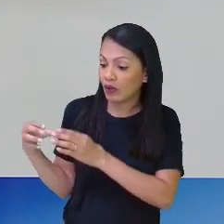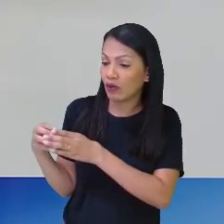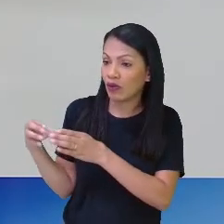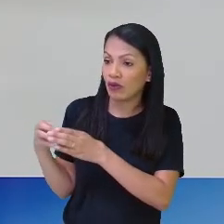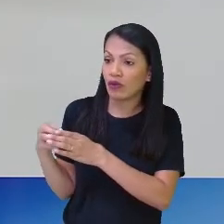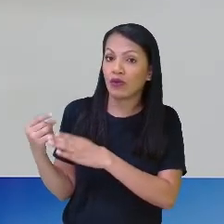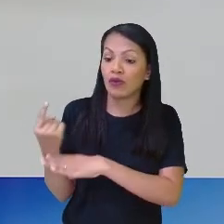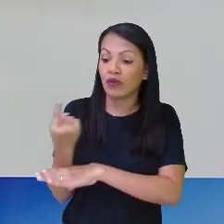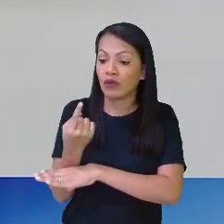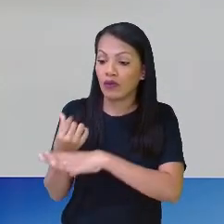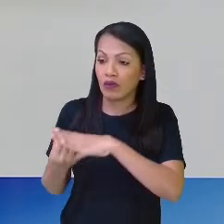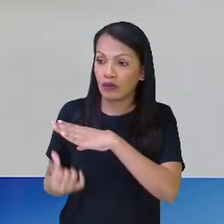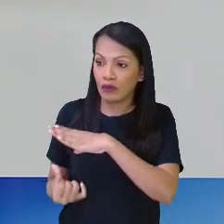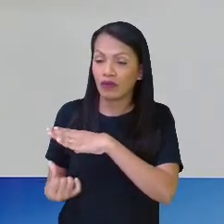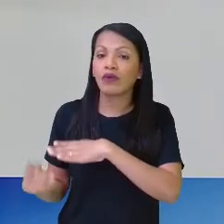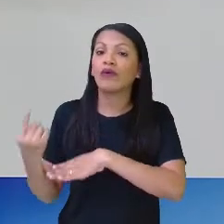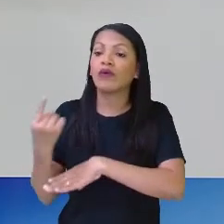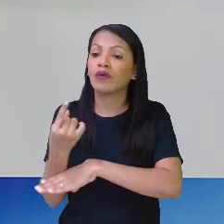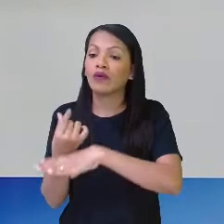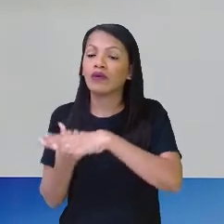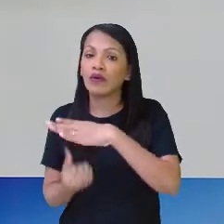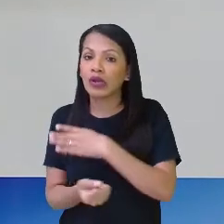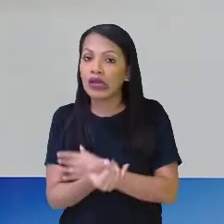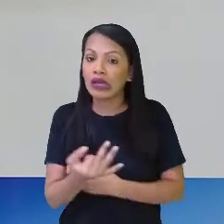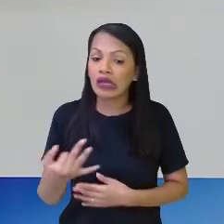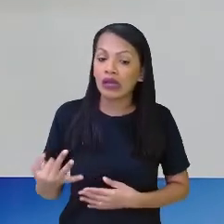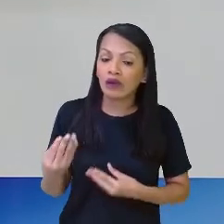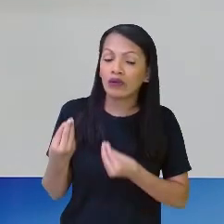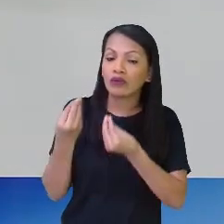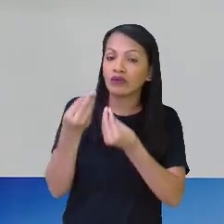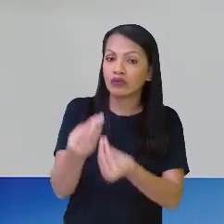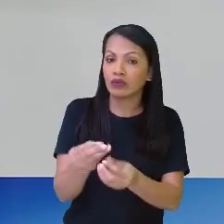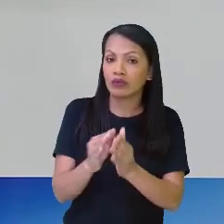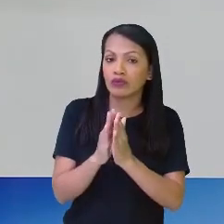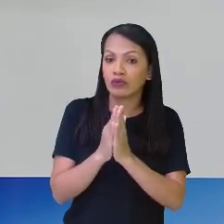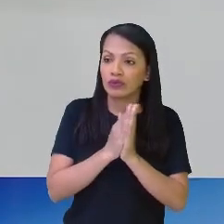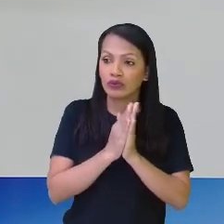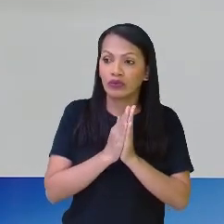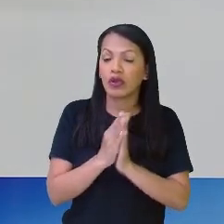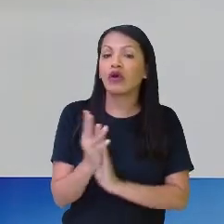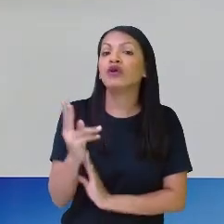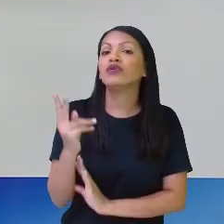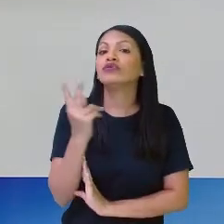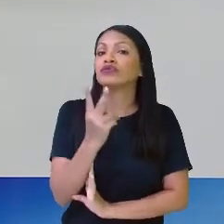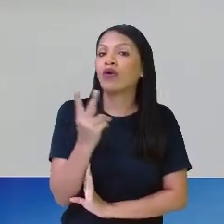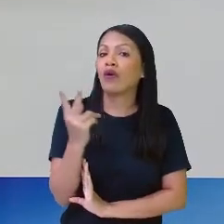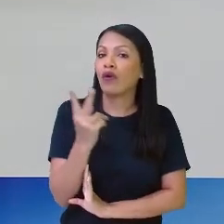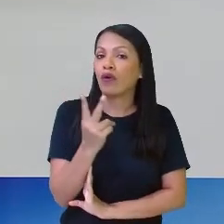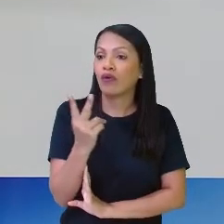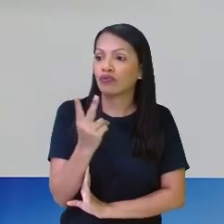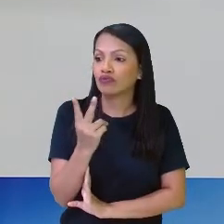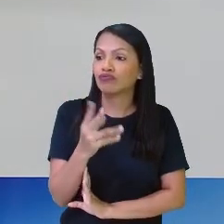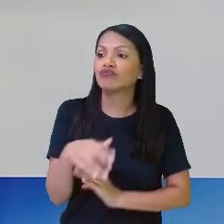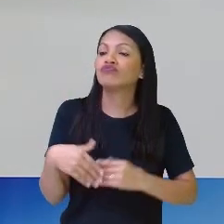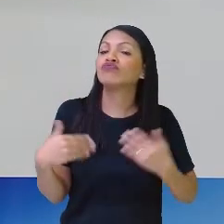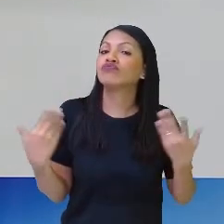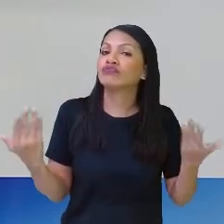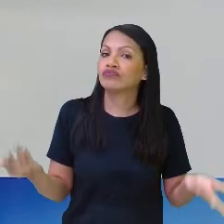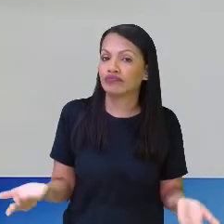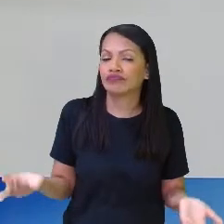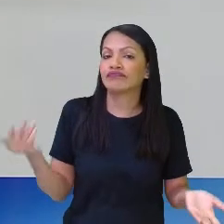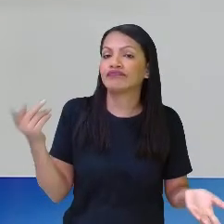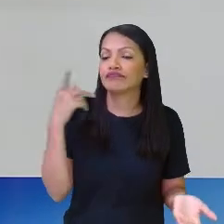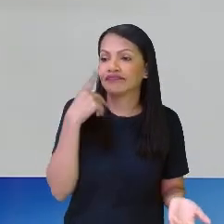1 sexto, em 1 sexto ele daria quantos bonecos? 2, né? E aí, ó, em 2 sextos